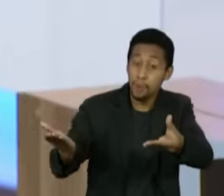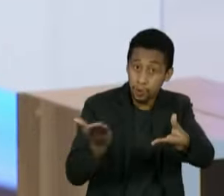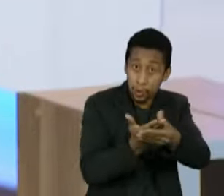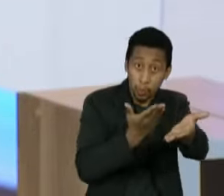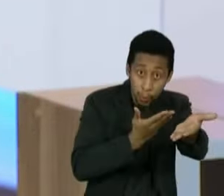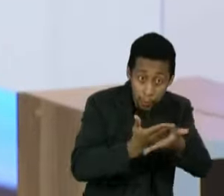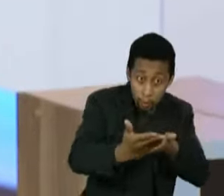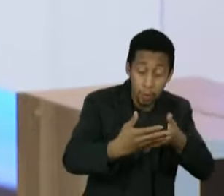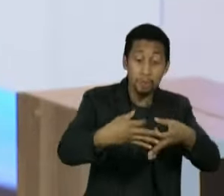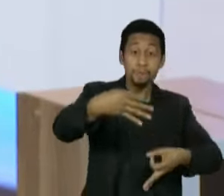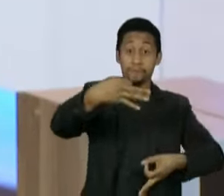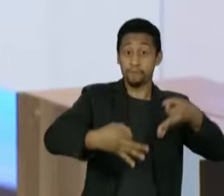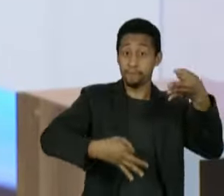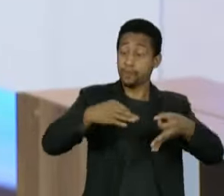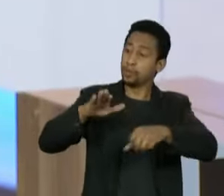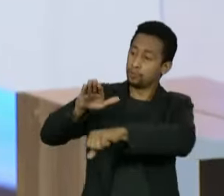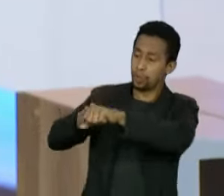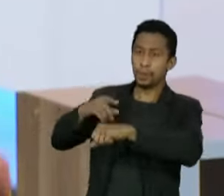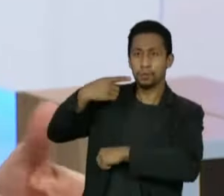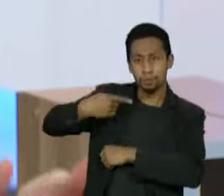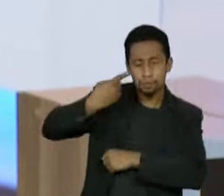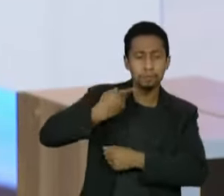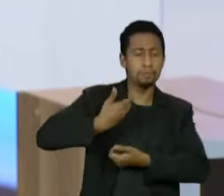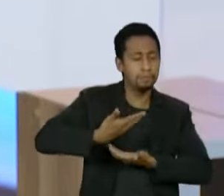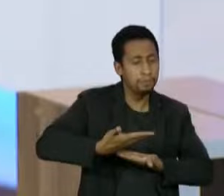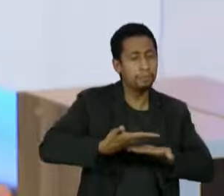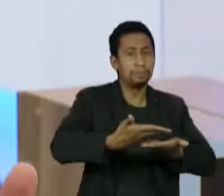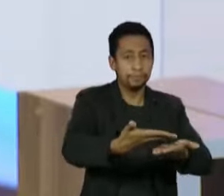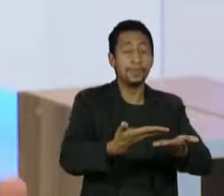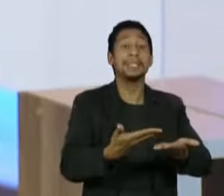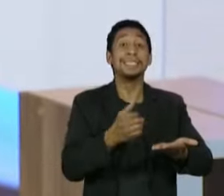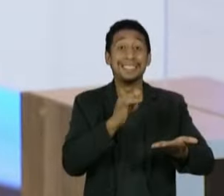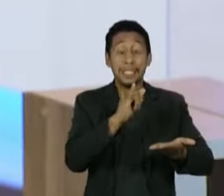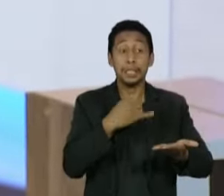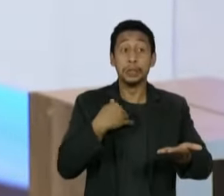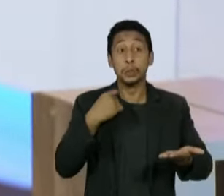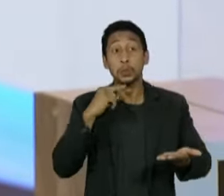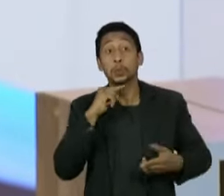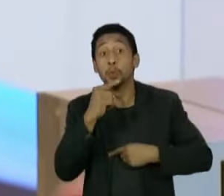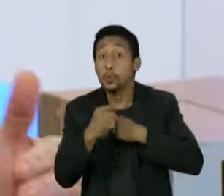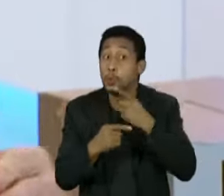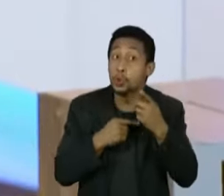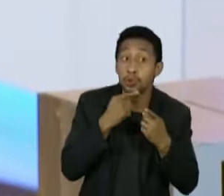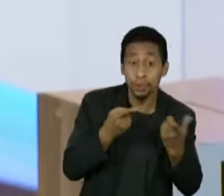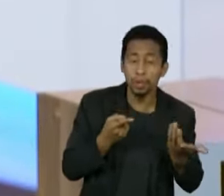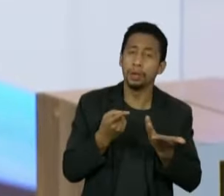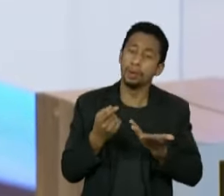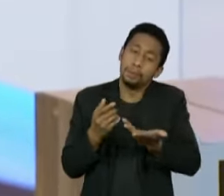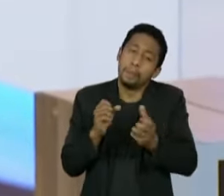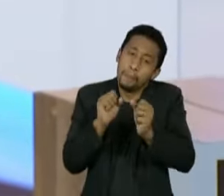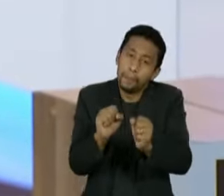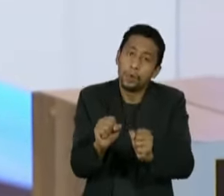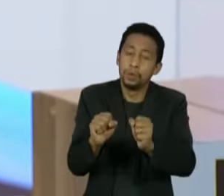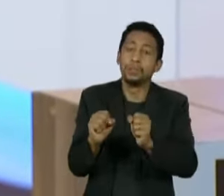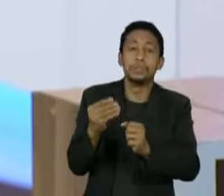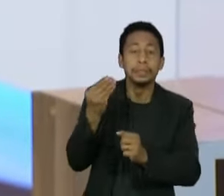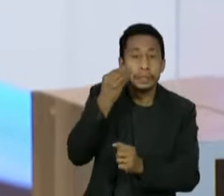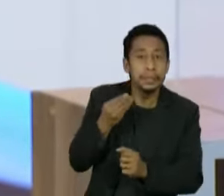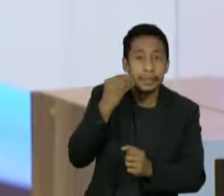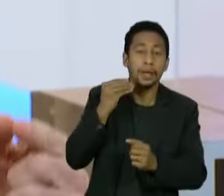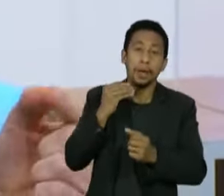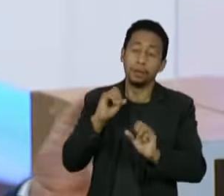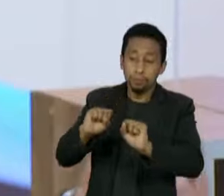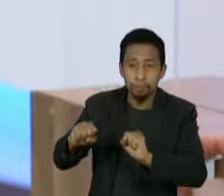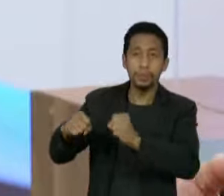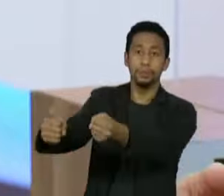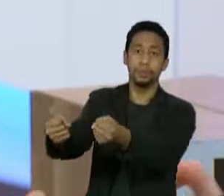para a sentença, havendo dúvida, vigora o princípio do indúbio pró-réu. Talvez por isso que o senador Renan tenha,